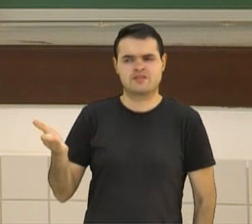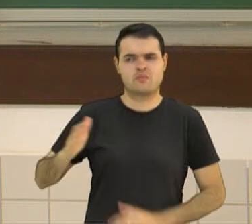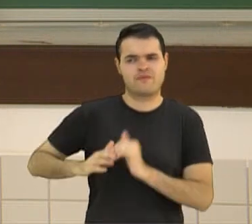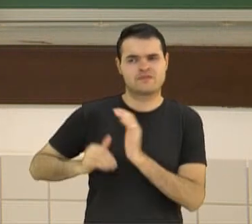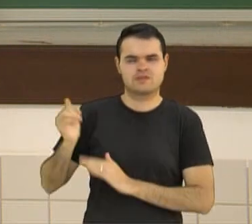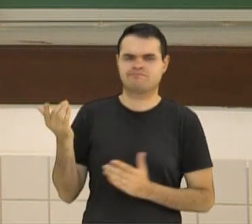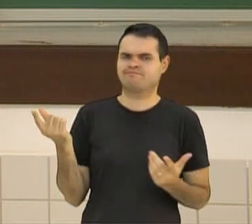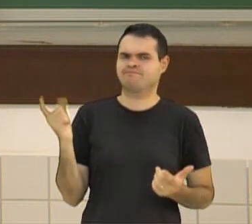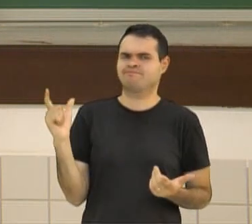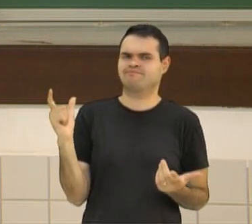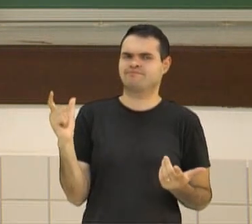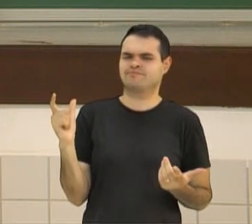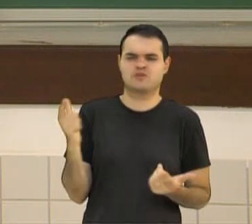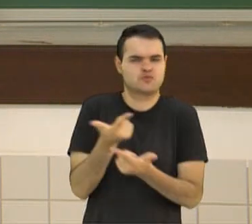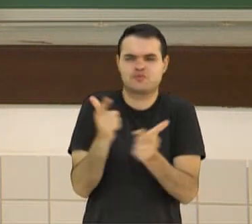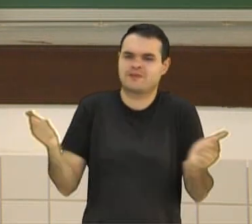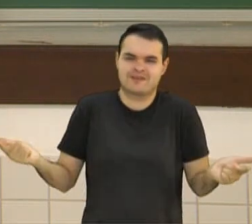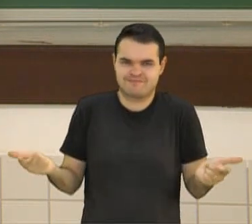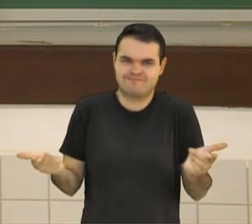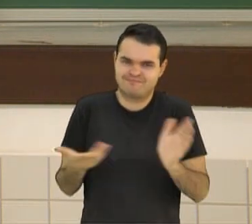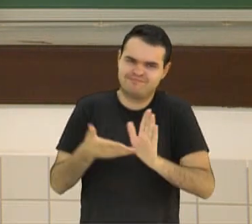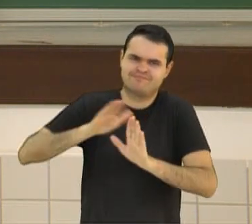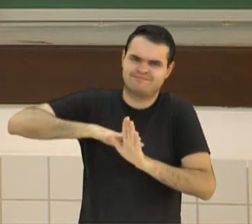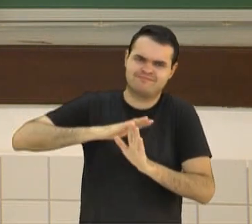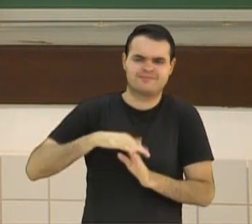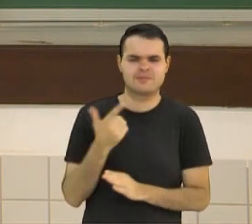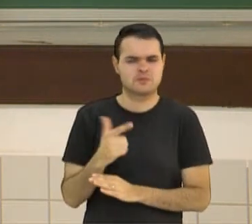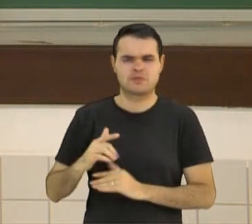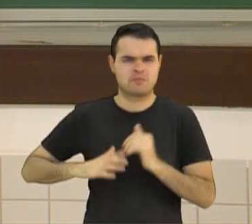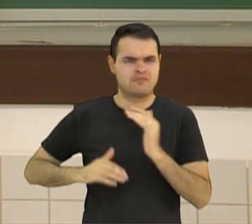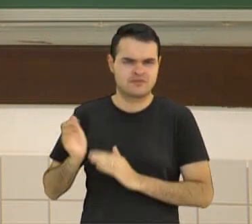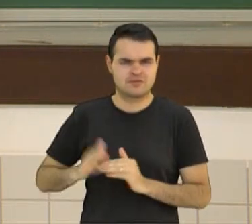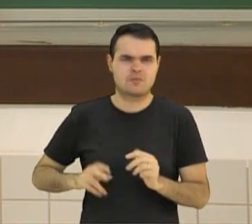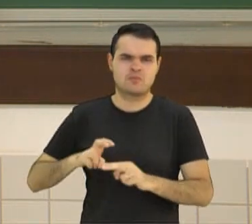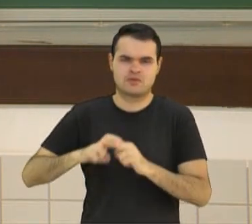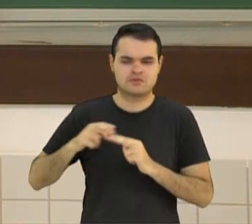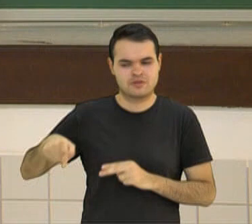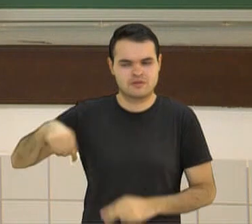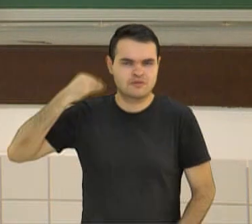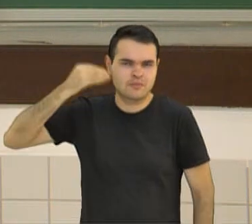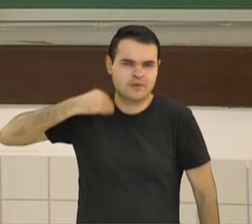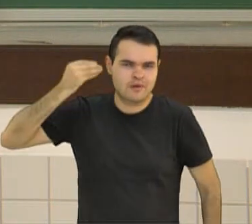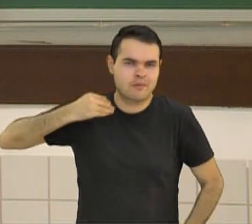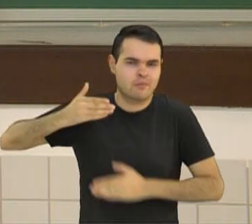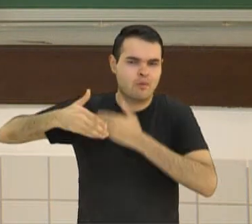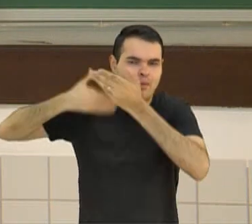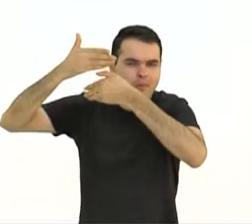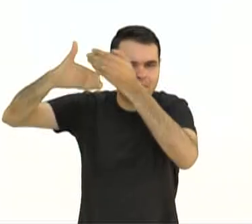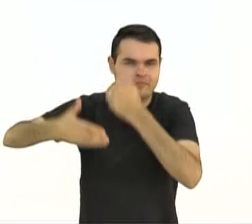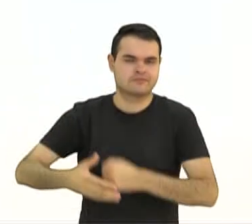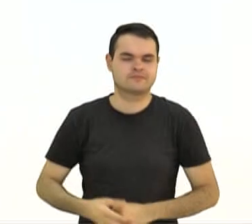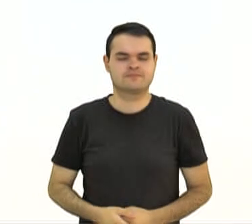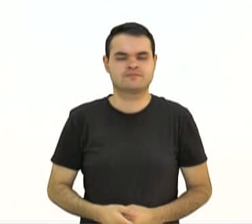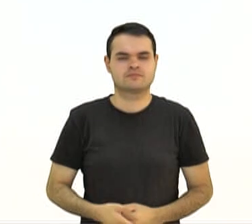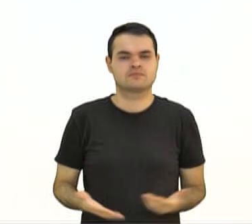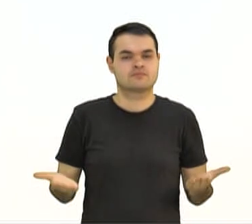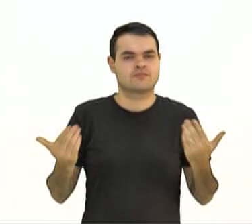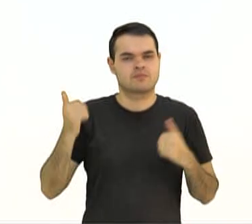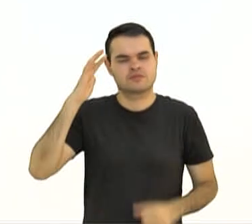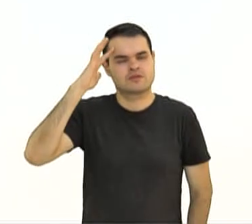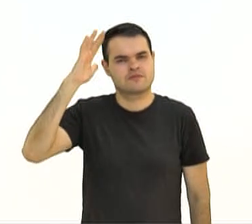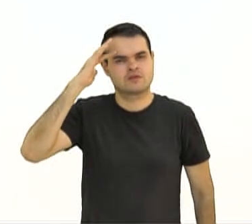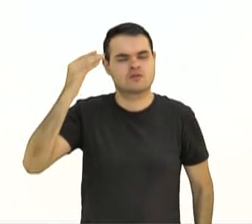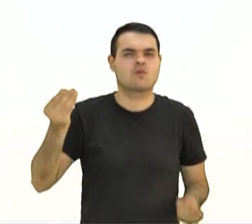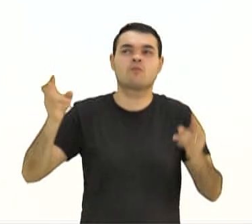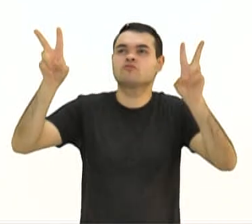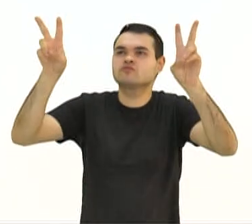é uma ironia, porque não existe essa profissão e essas pessoas estão se especializando. Vamos refletir. De que maneira